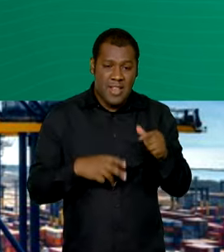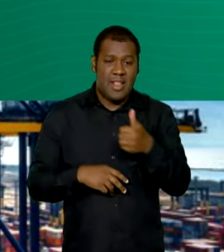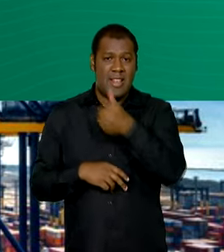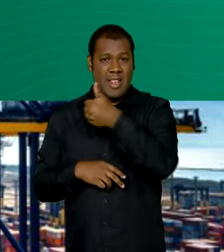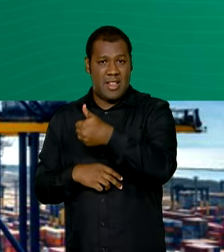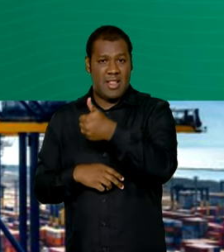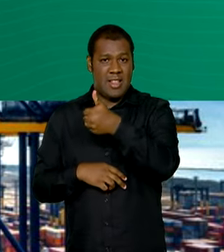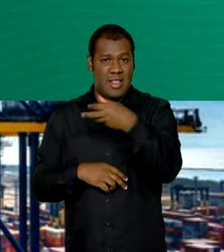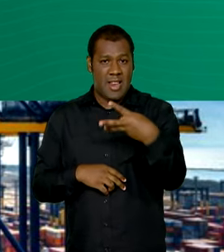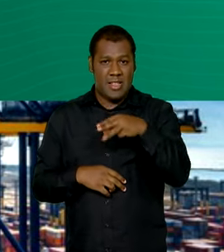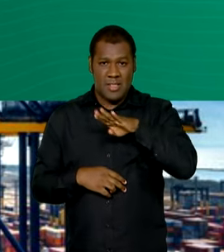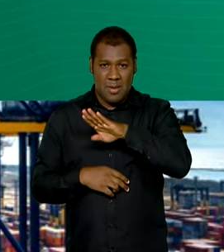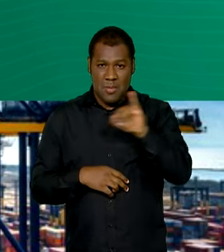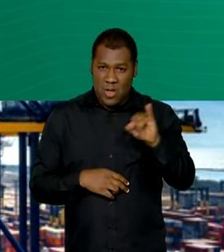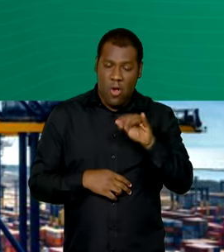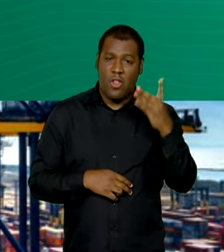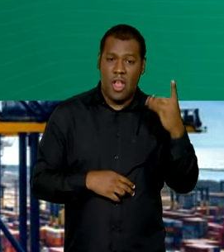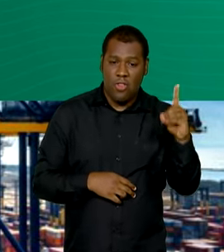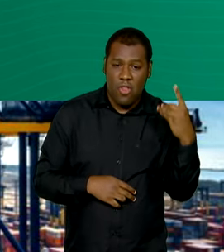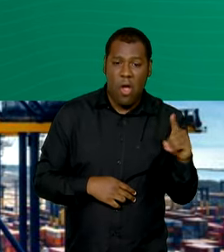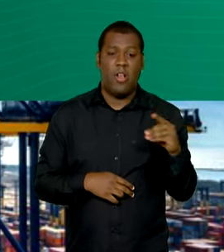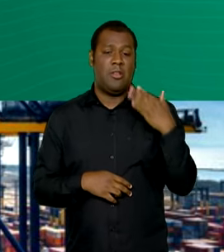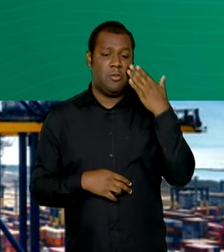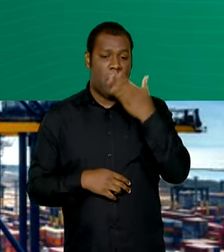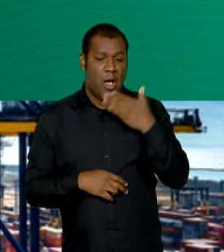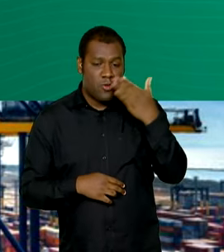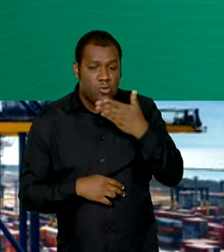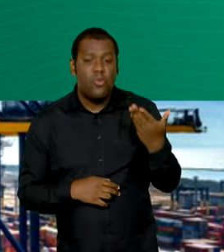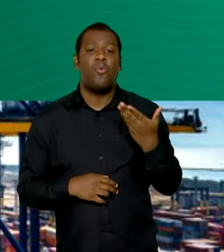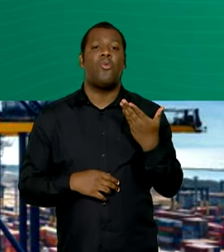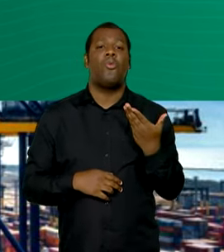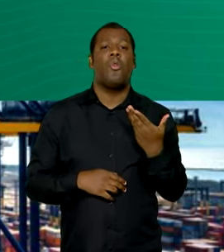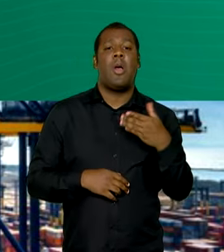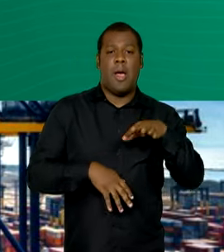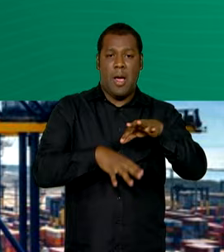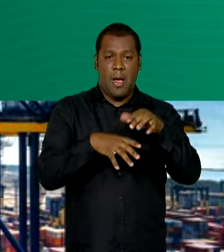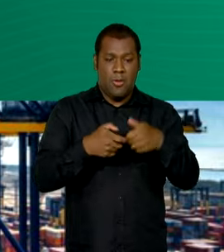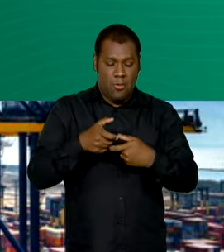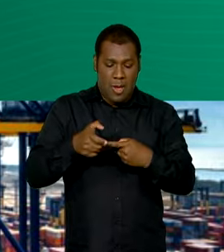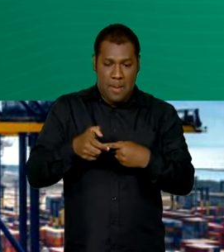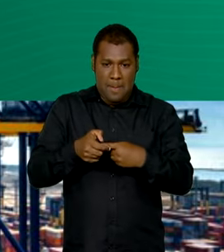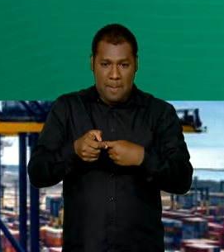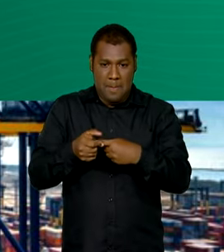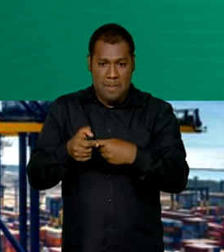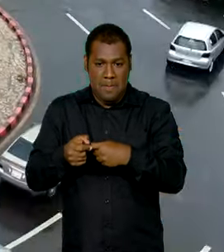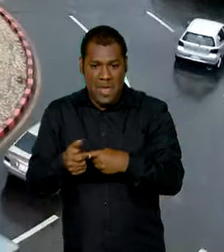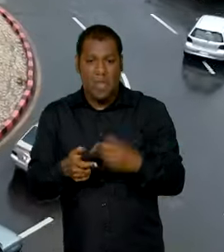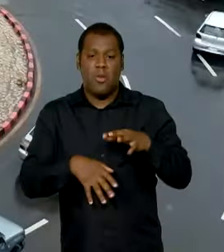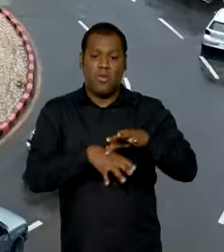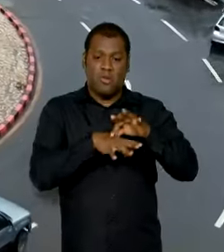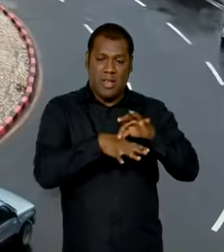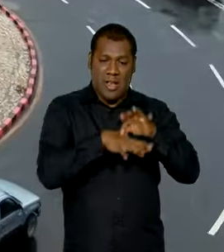Destaque para o agro, como açúcar, soja, milho, carnes, além de óleos combustíveis.